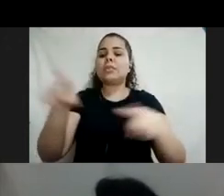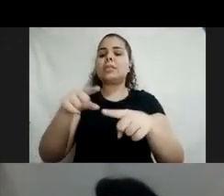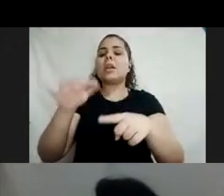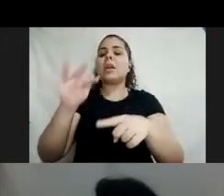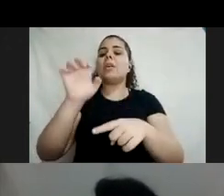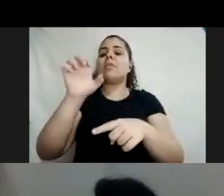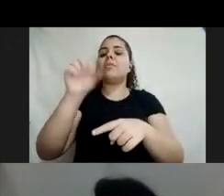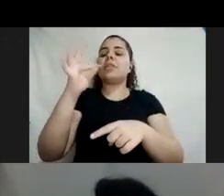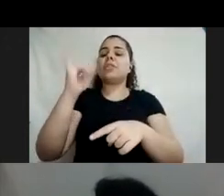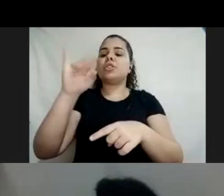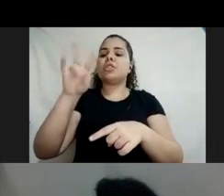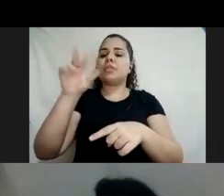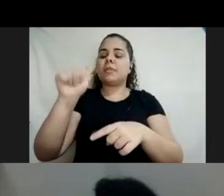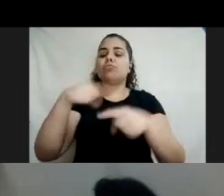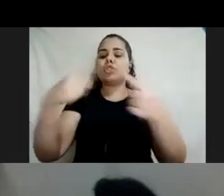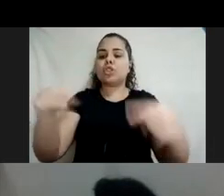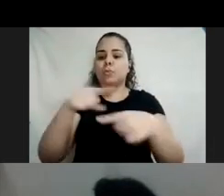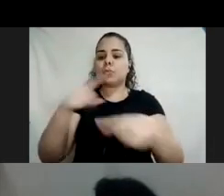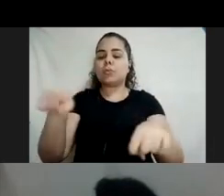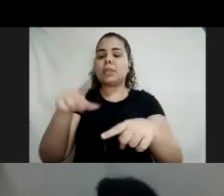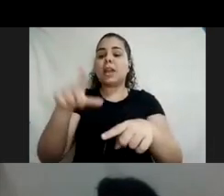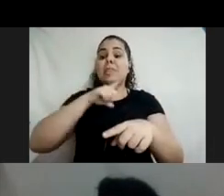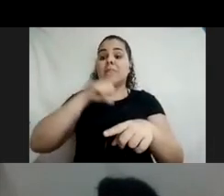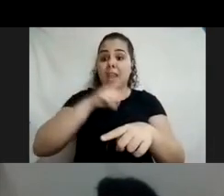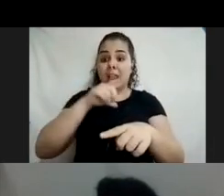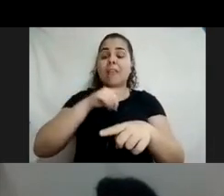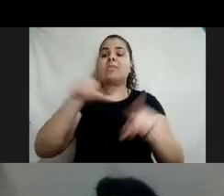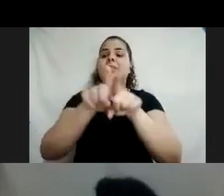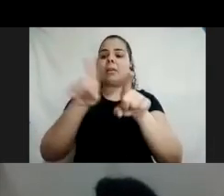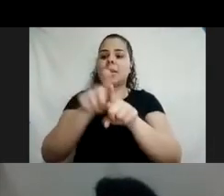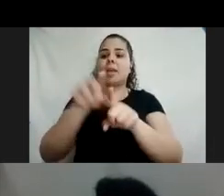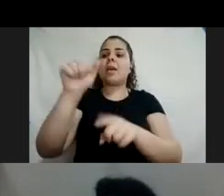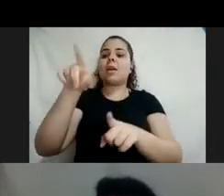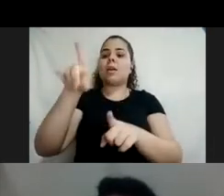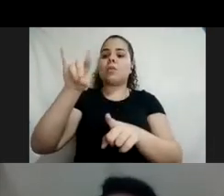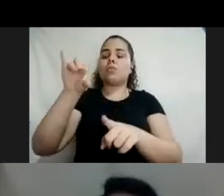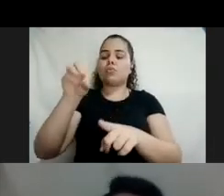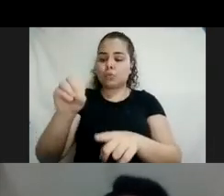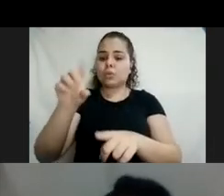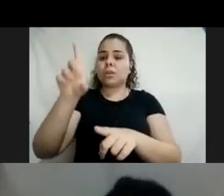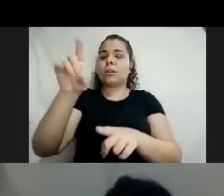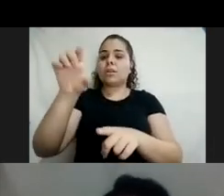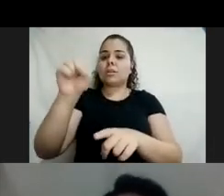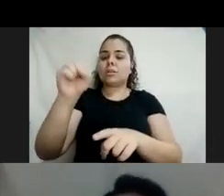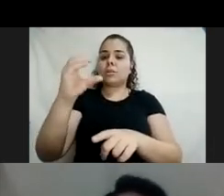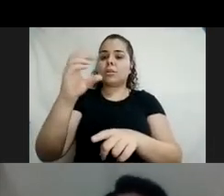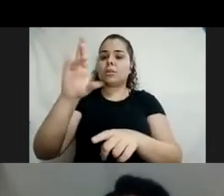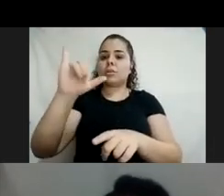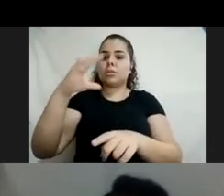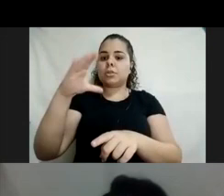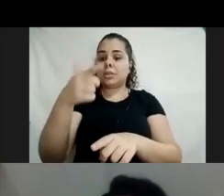Então, assim, é o começo, gente, no Brasil, por incrível que pareça, a gente está muito avançado em relação a outros países, inclusive países